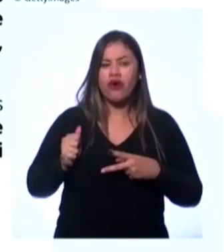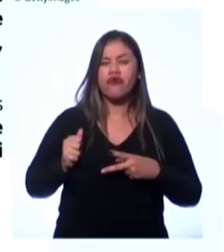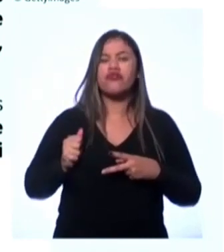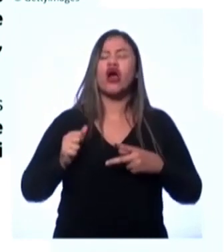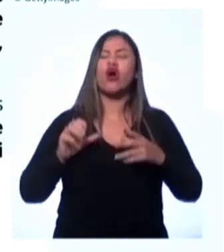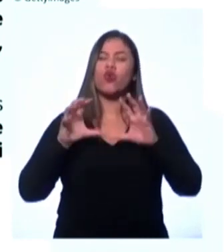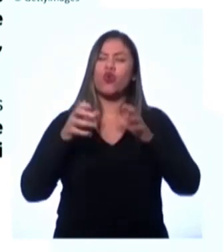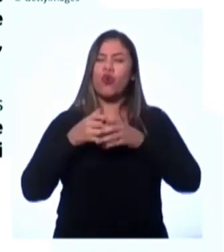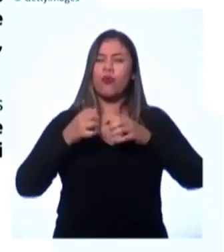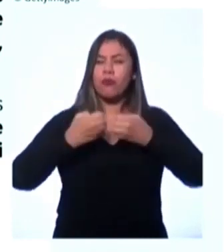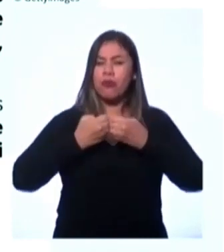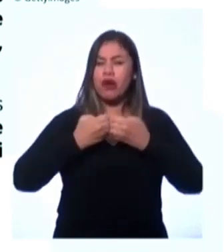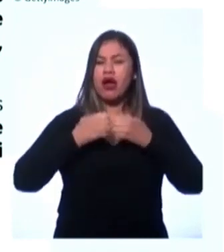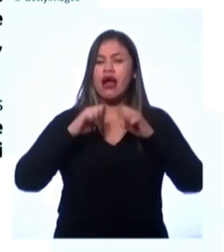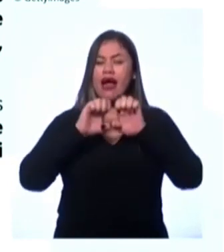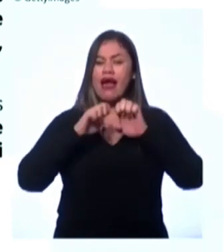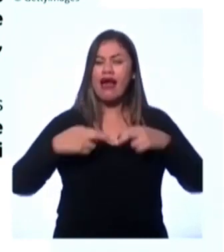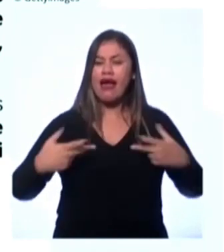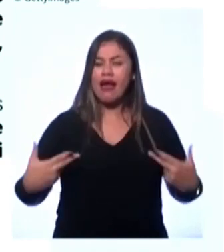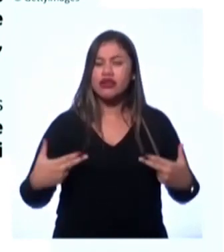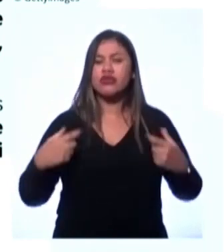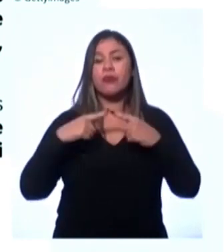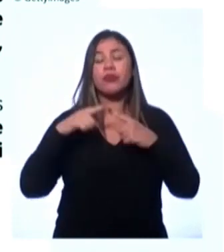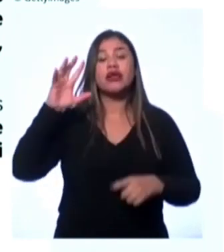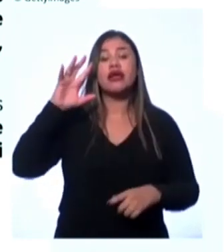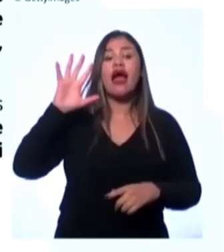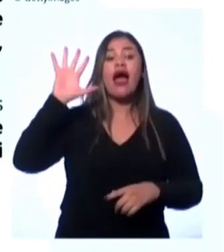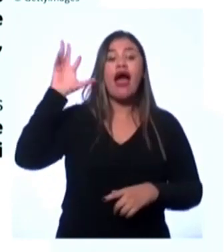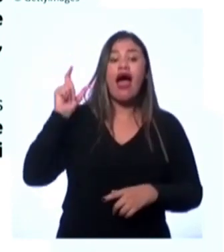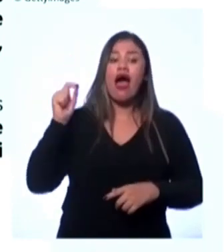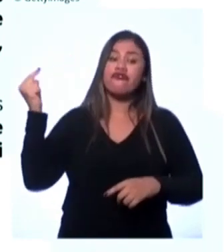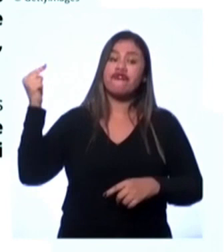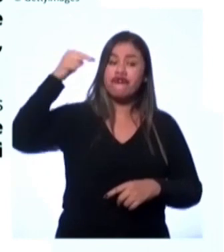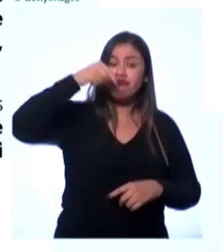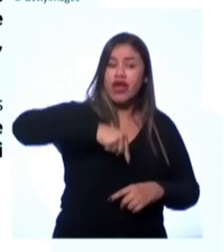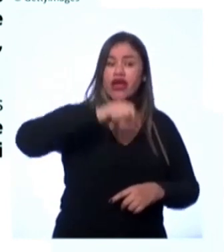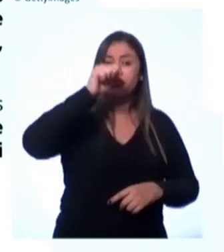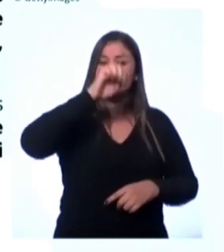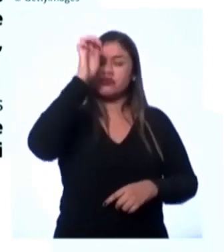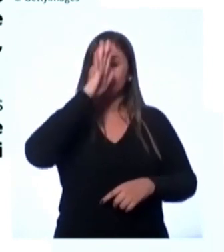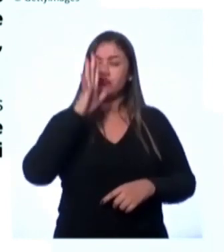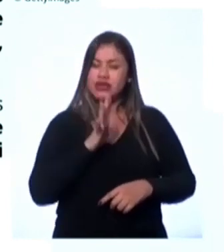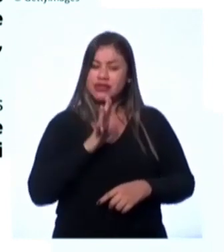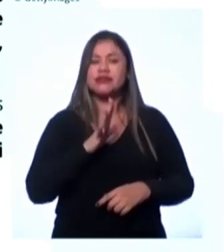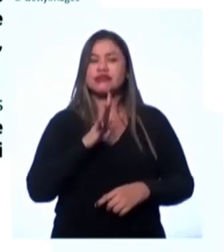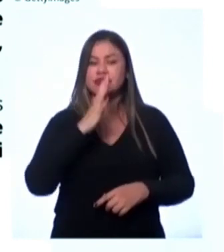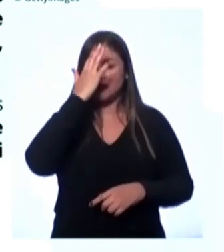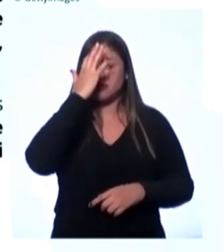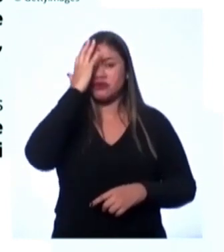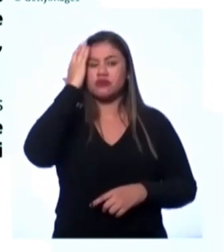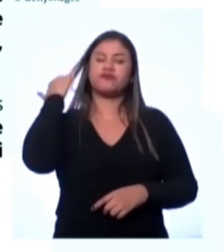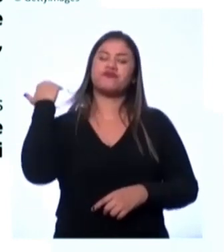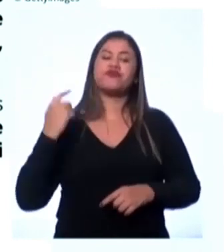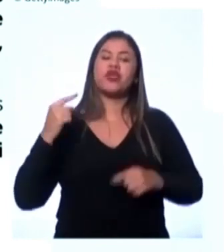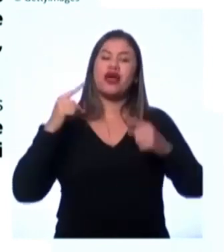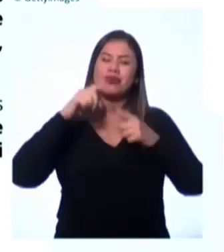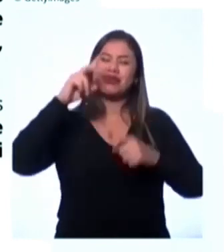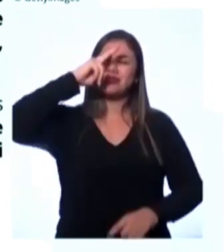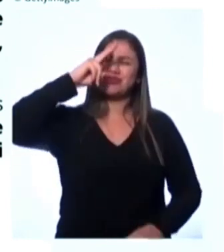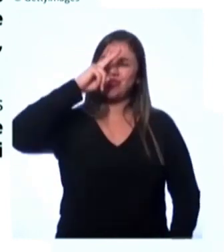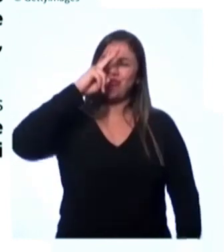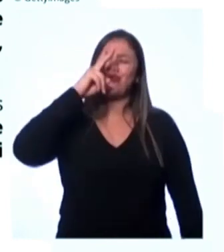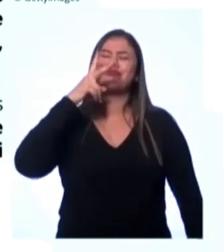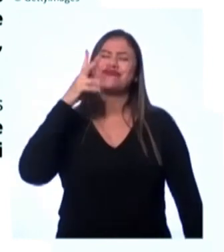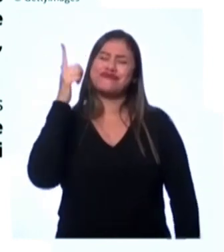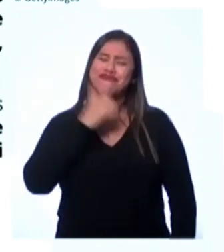étnicos que vieram da África para o Brasil forçadamente, né, com essa parte terrível da nossa história, que é a